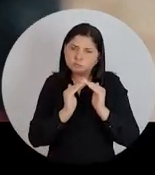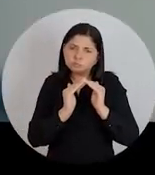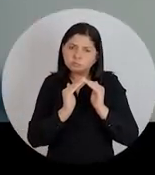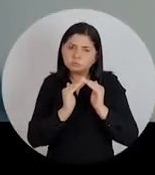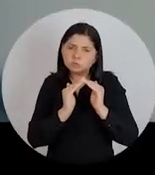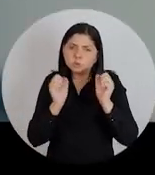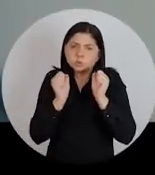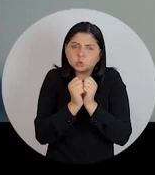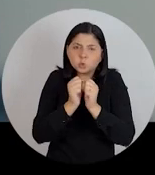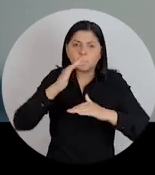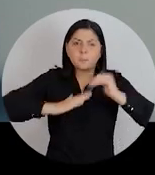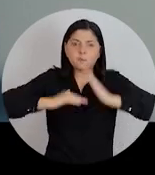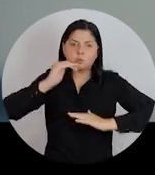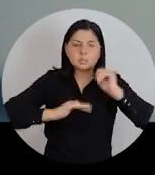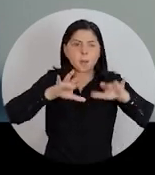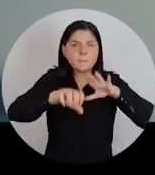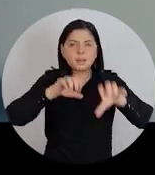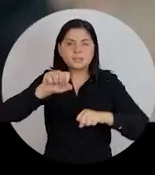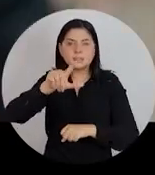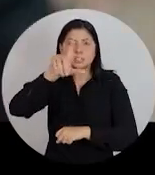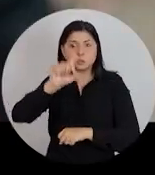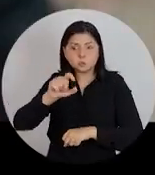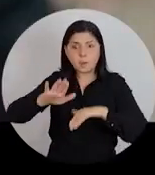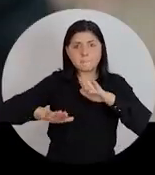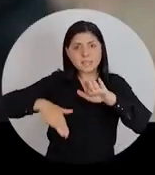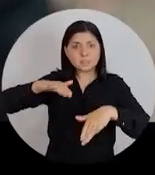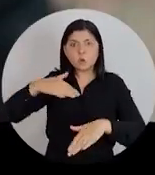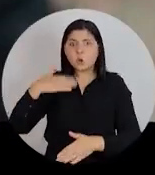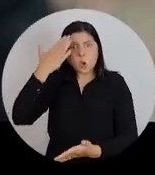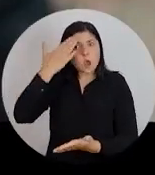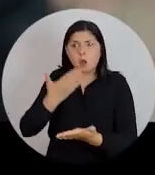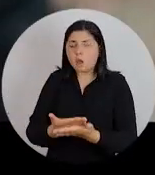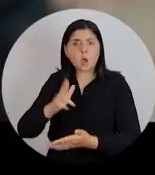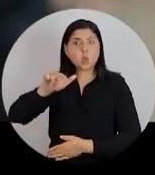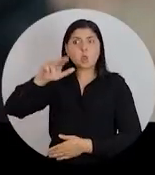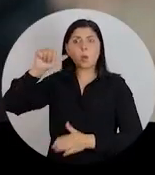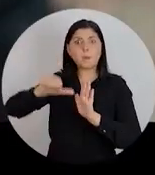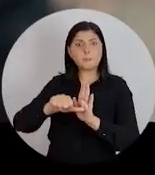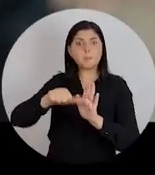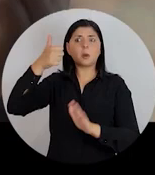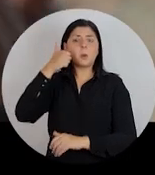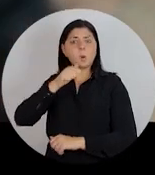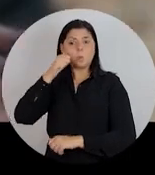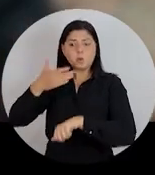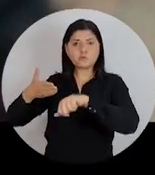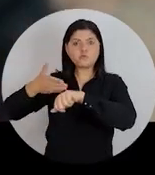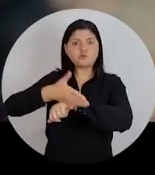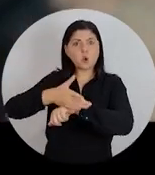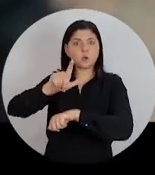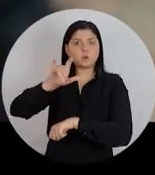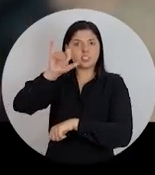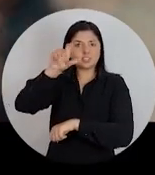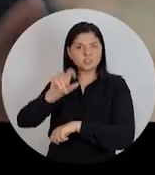com os catadores, ela pisou lá no lixão. Eu não acreditei nunca, nunca uma primeira dama foi no lixão.